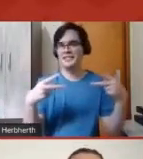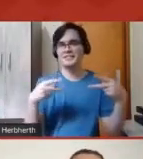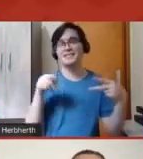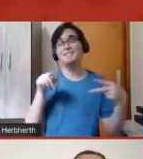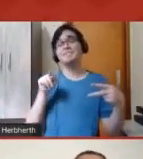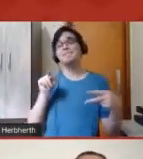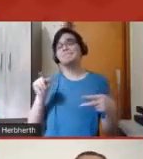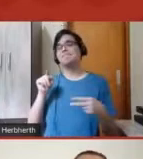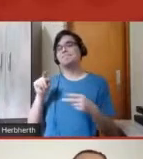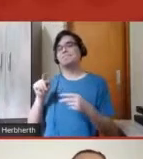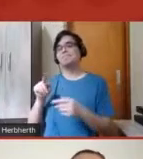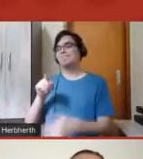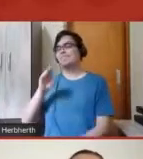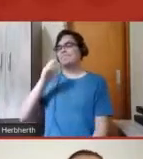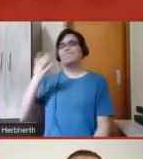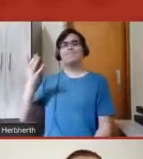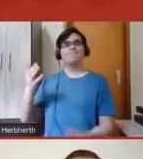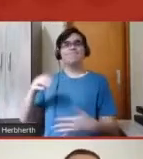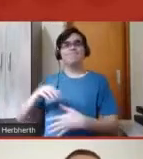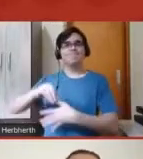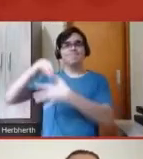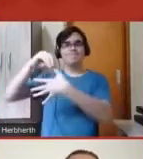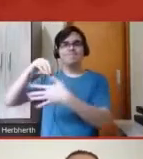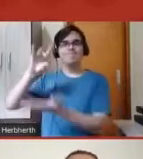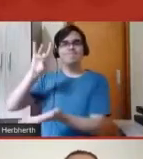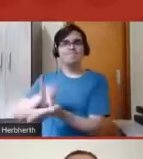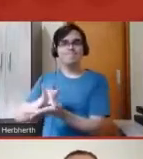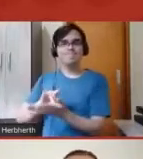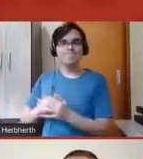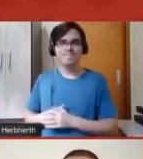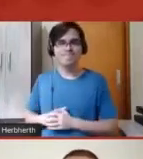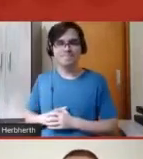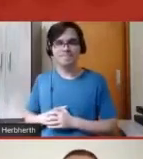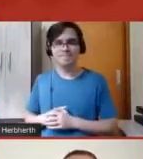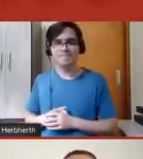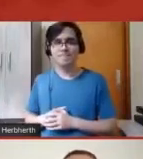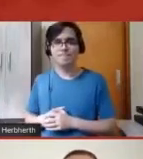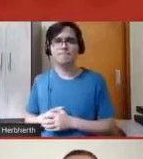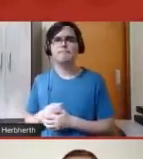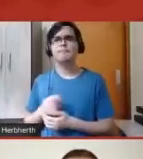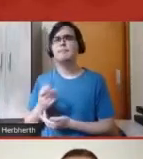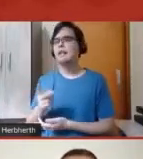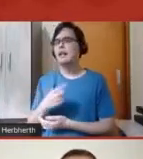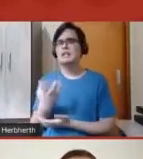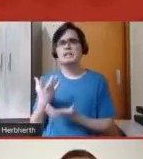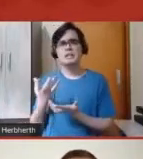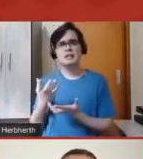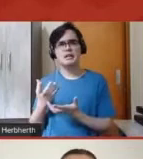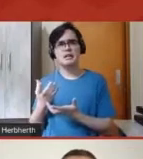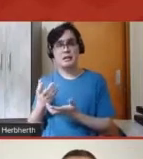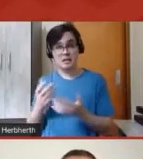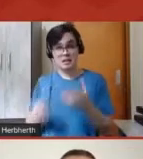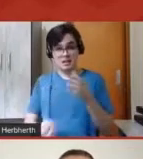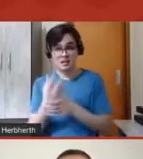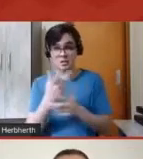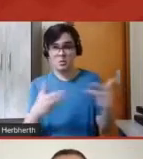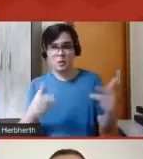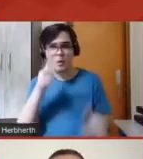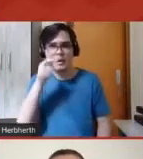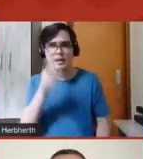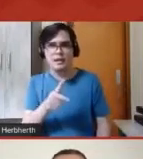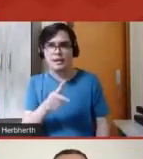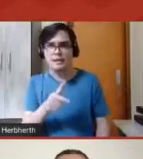primeira estratégia que nós decidimos adotar. Olha, se queremos fazer algo interessante, algo que dê resultados, a gente precisa fazer junto.